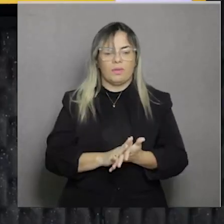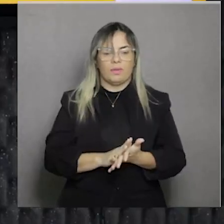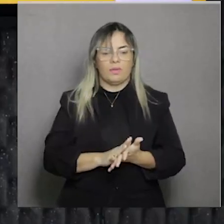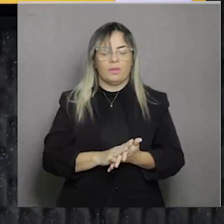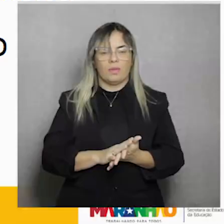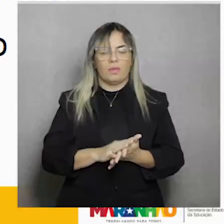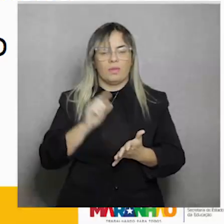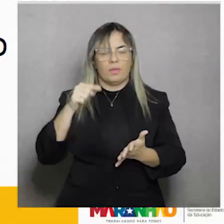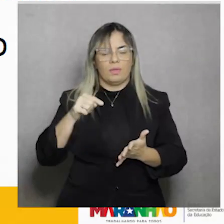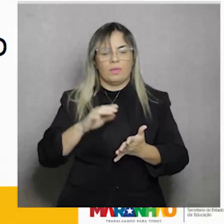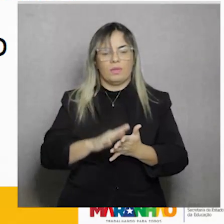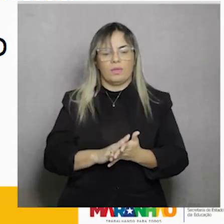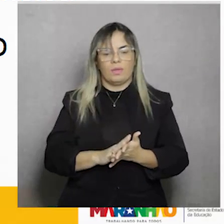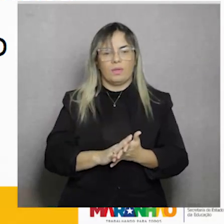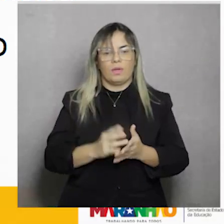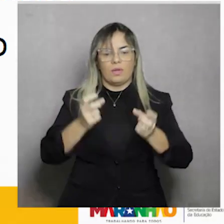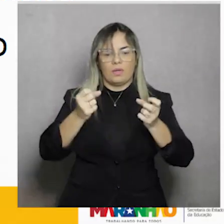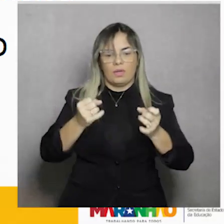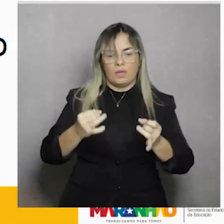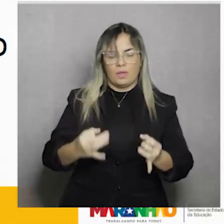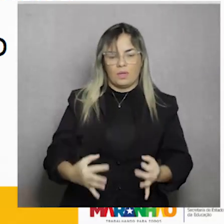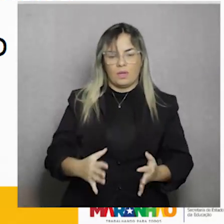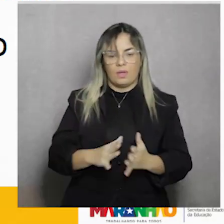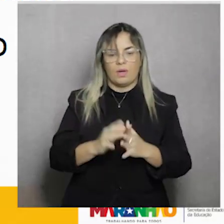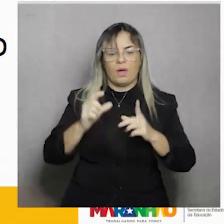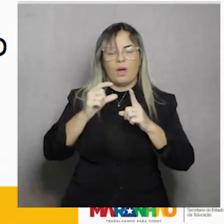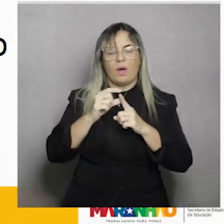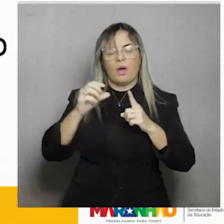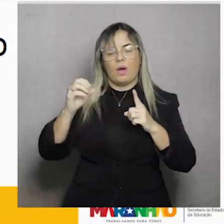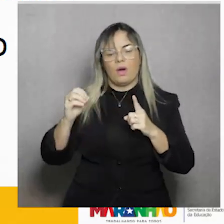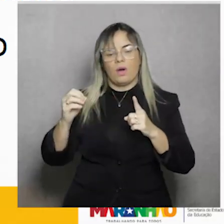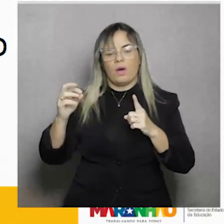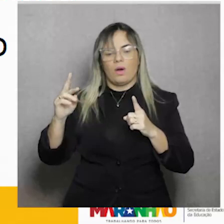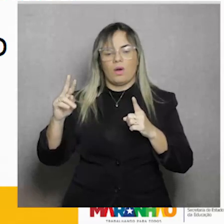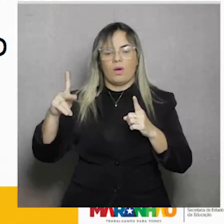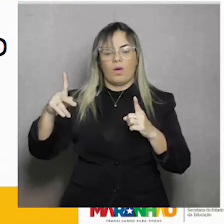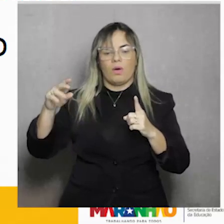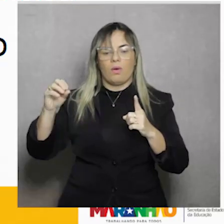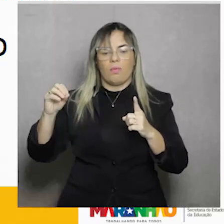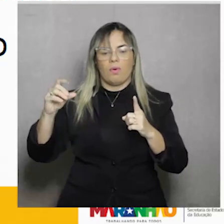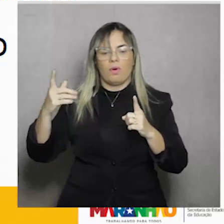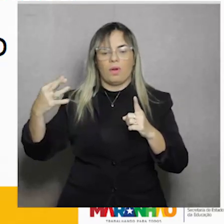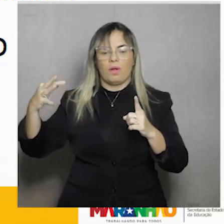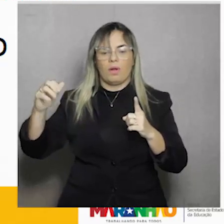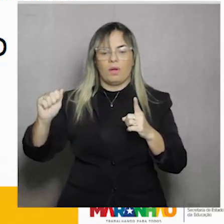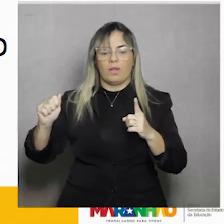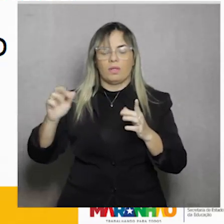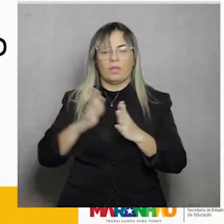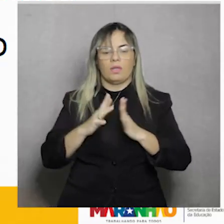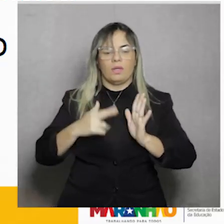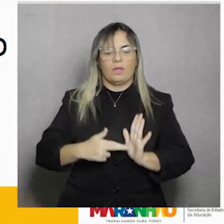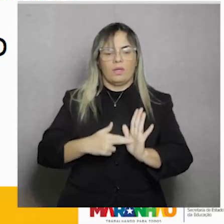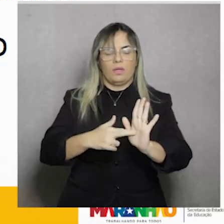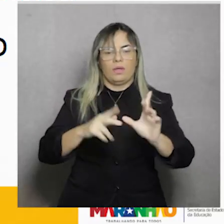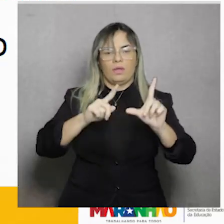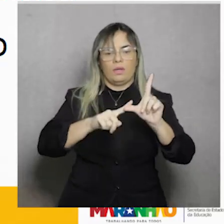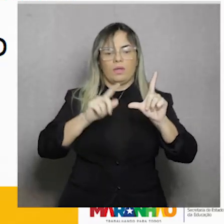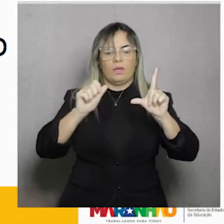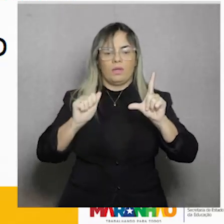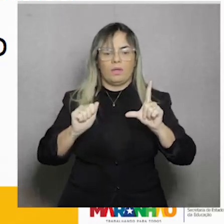Nesse sentido a corpolatria representa Letra A, uma visão distorcida da vida